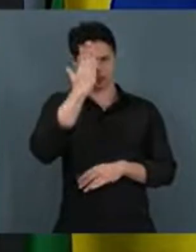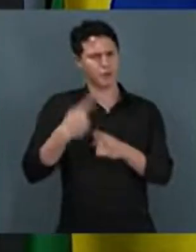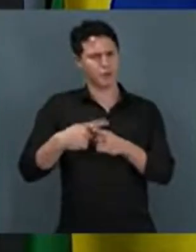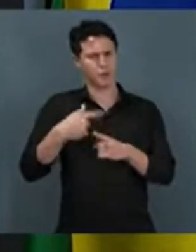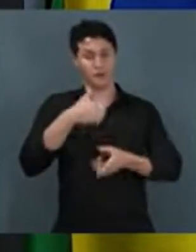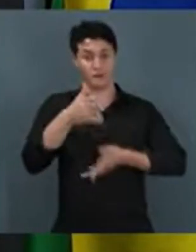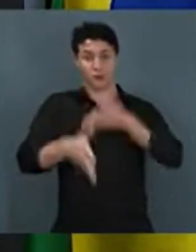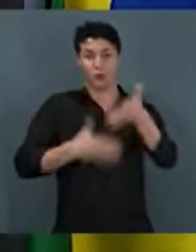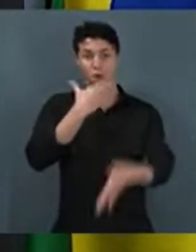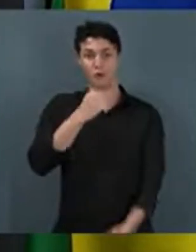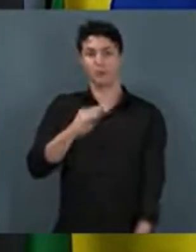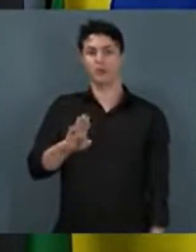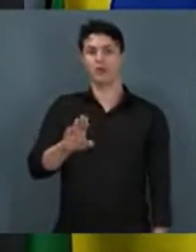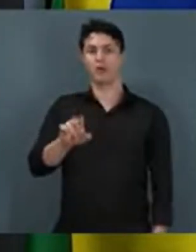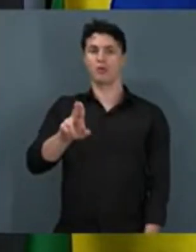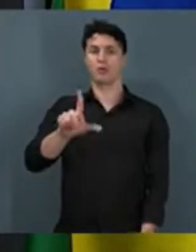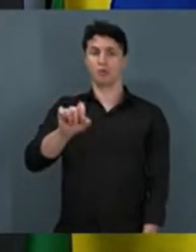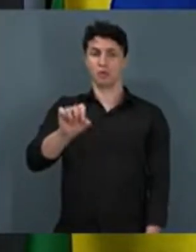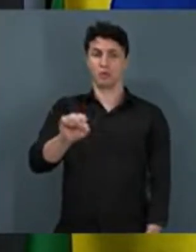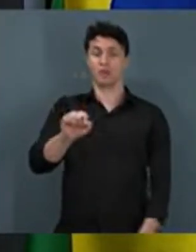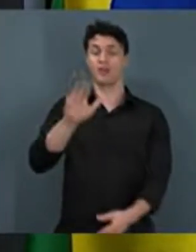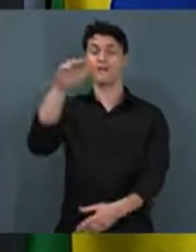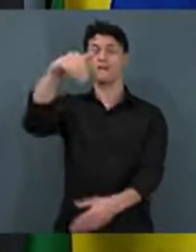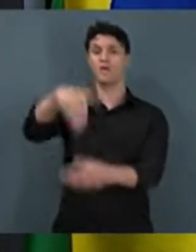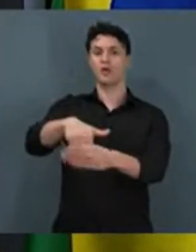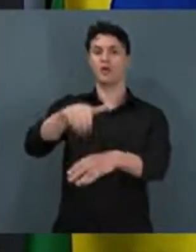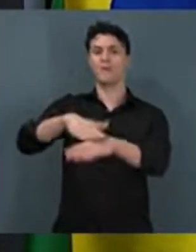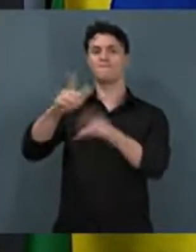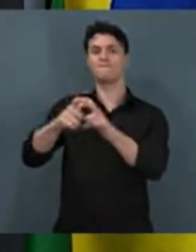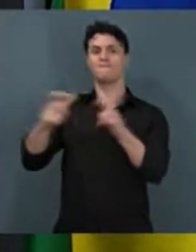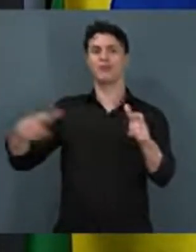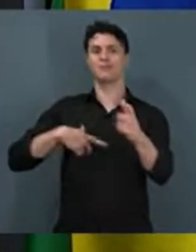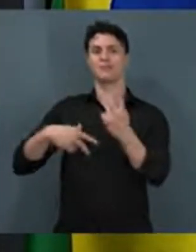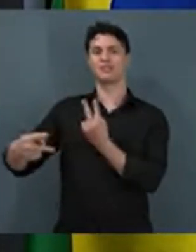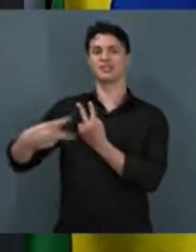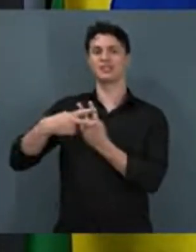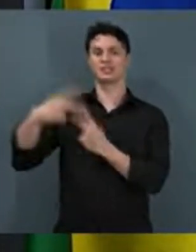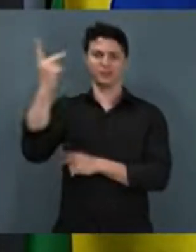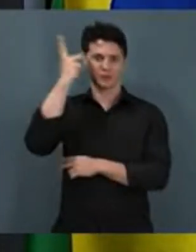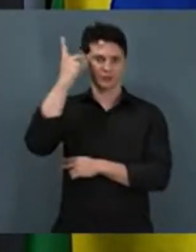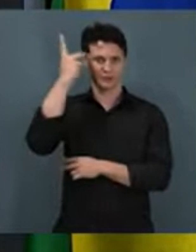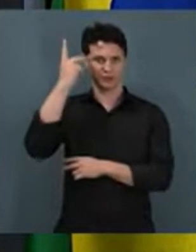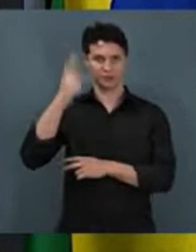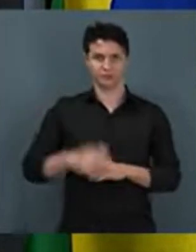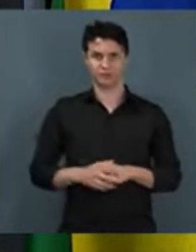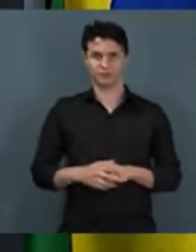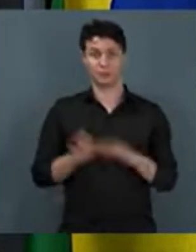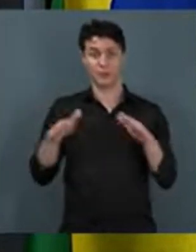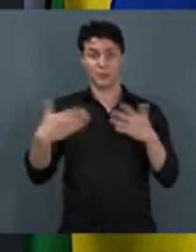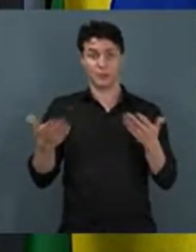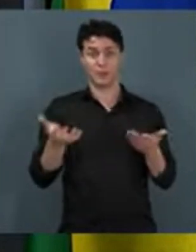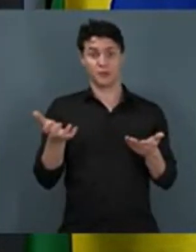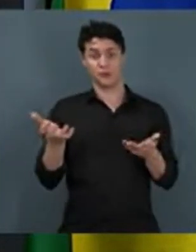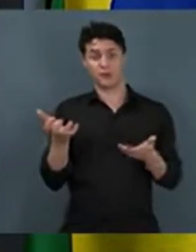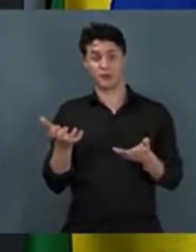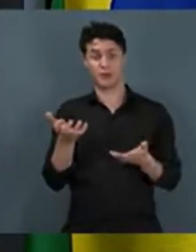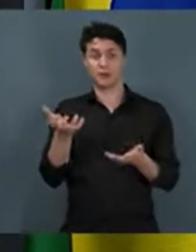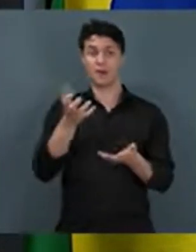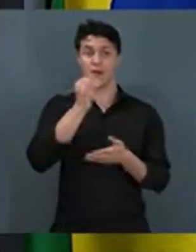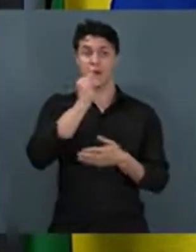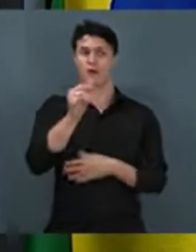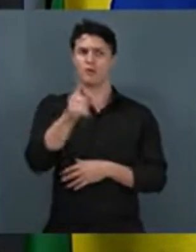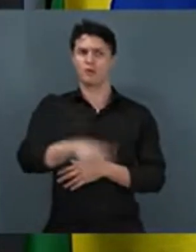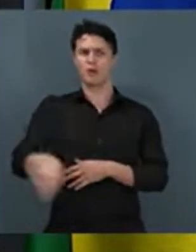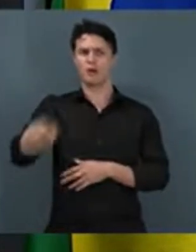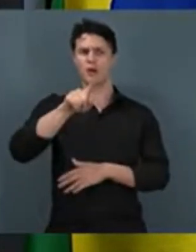Boulos vence nos presídios de São Paulo, houve até caso de votação unânime. Então, eu queria aqui falar para toda a população do